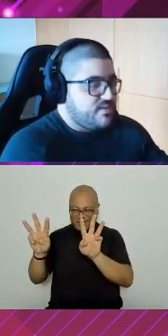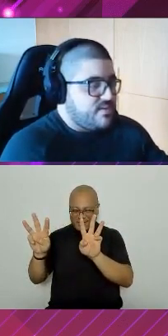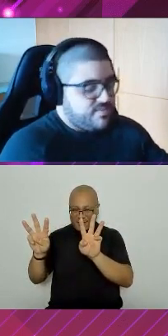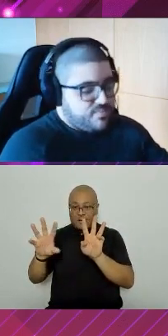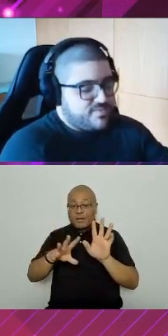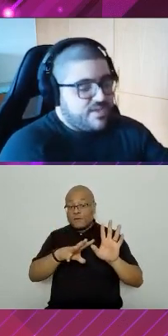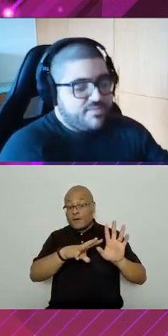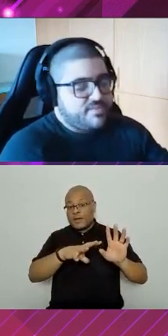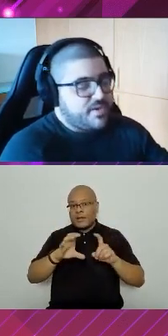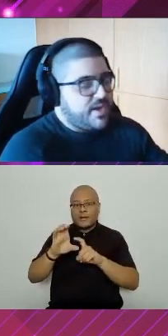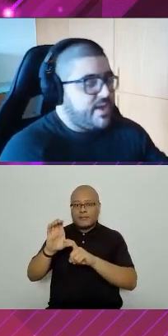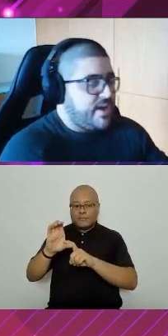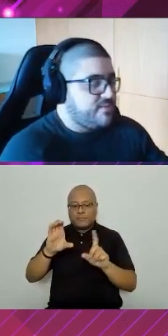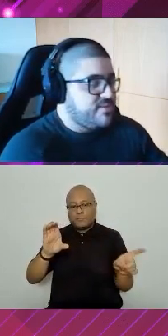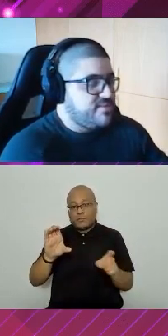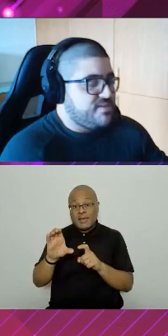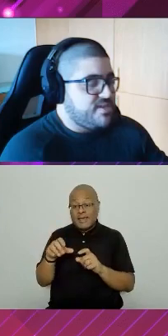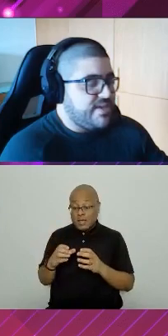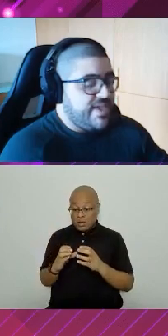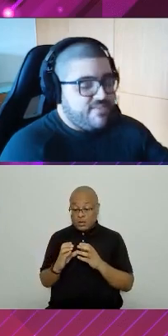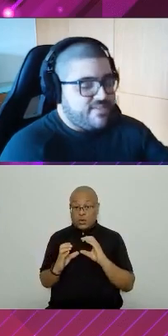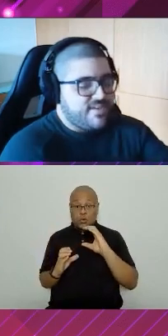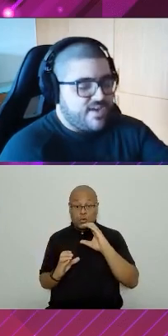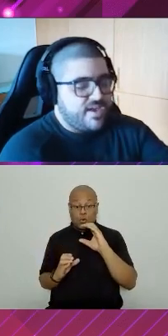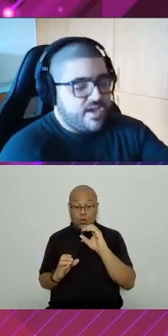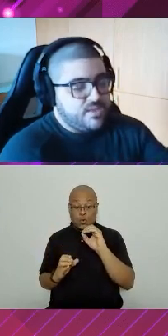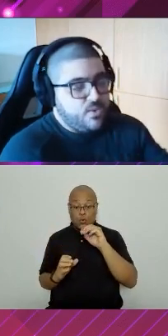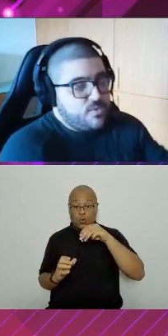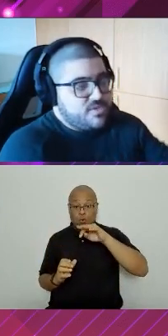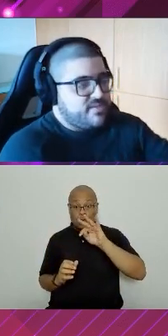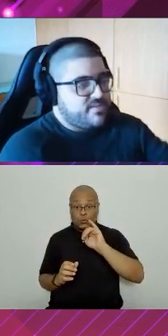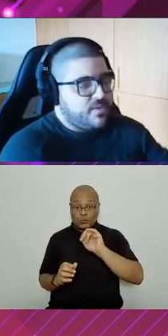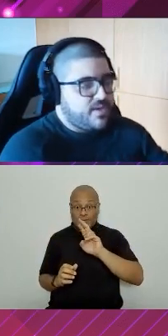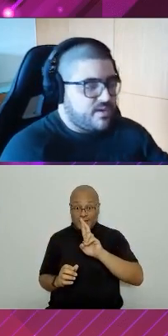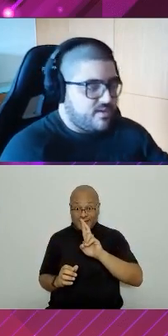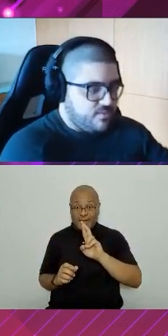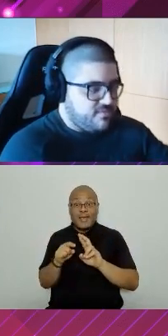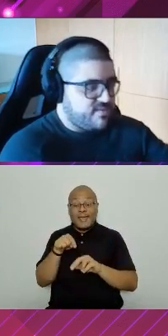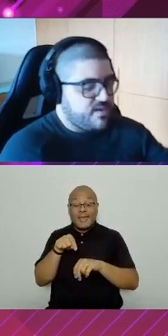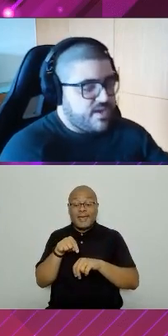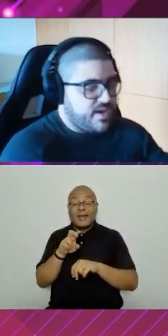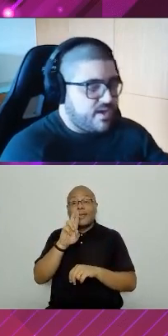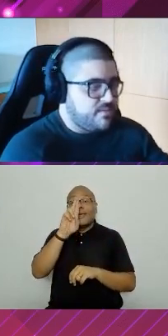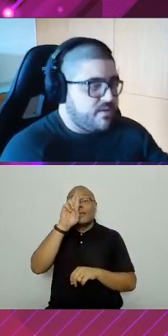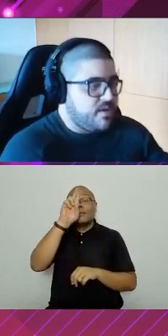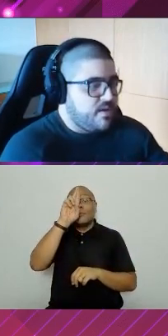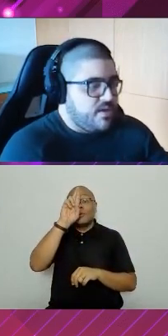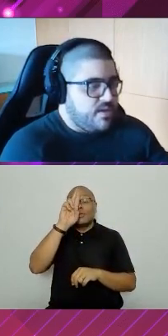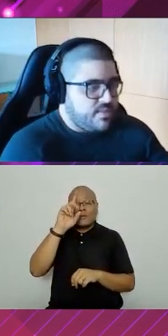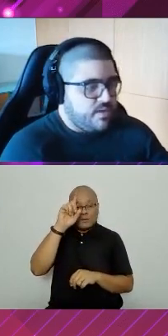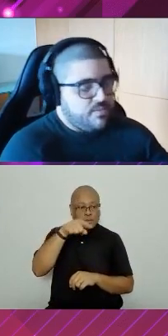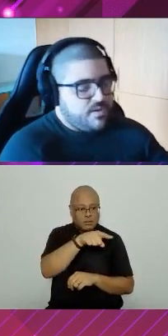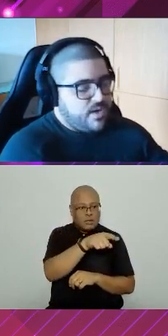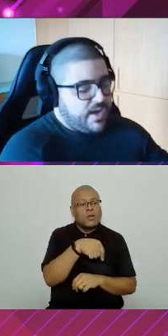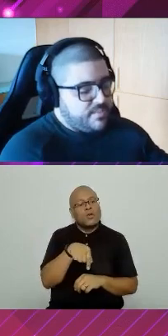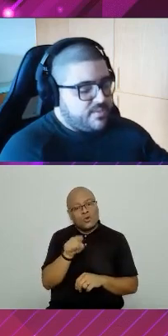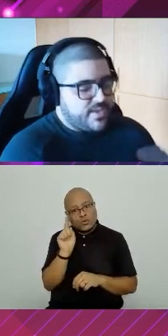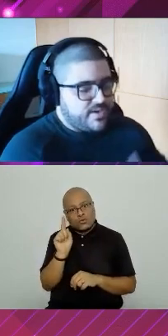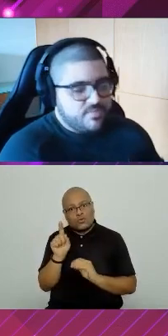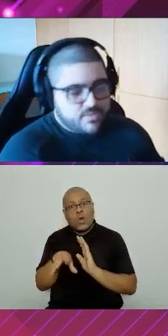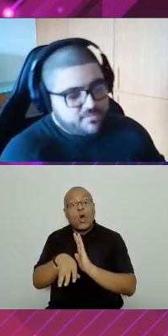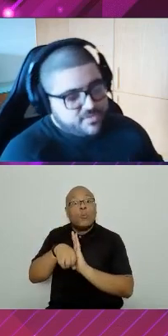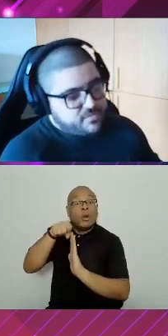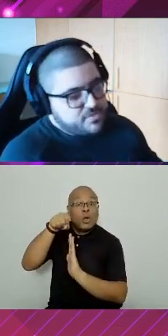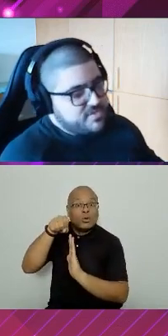responsável, e vai ser o encarregado de decidir quem vai ser carregado e onde vai ser carregado. Então, a